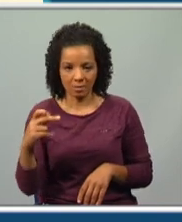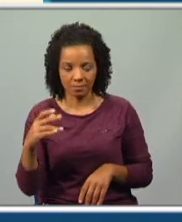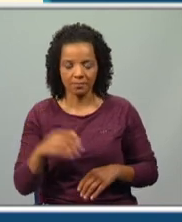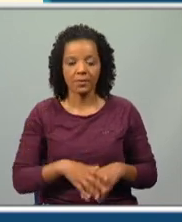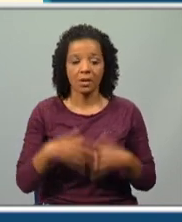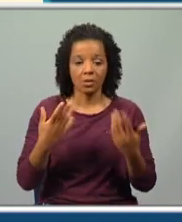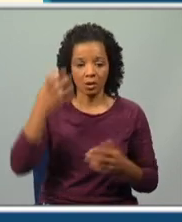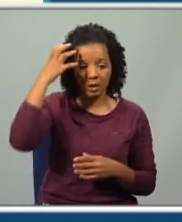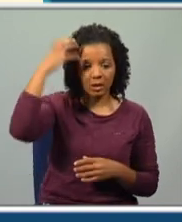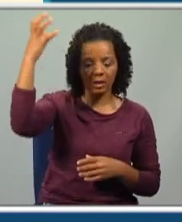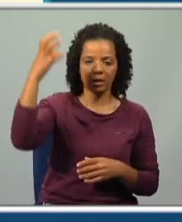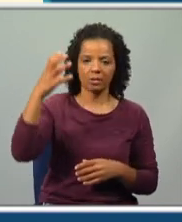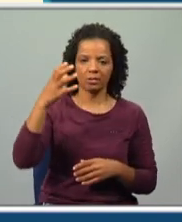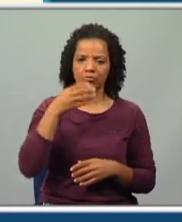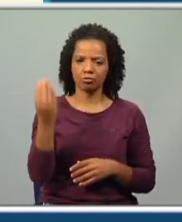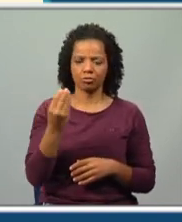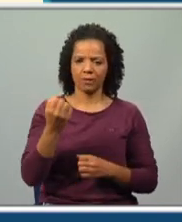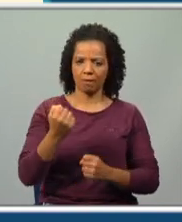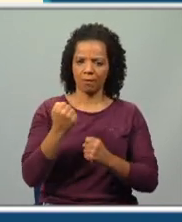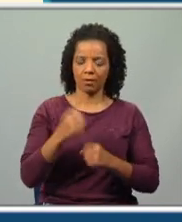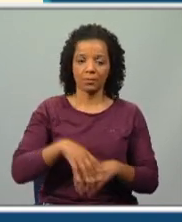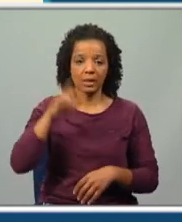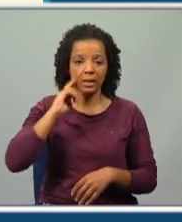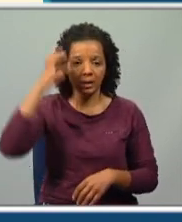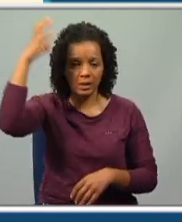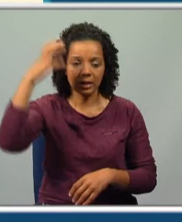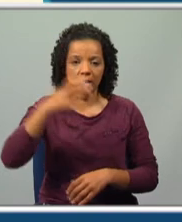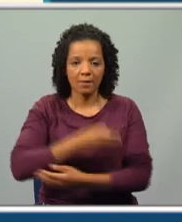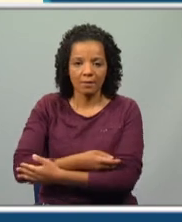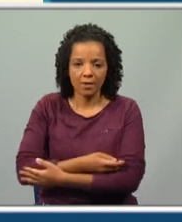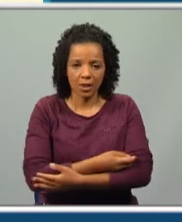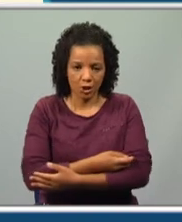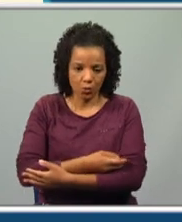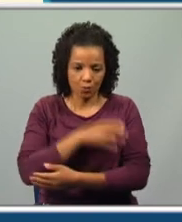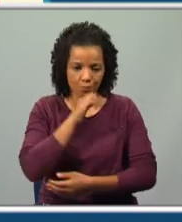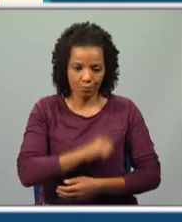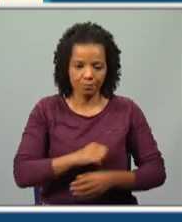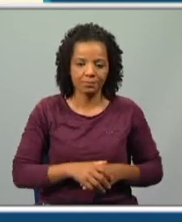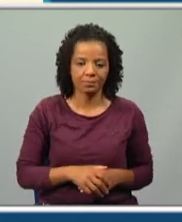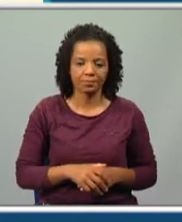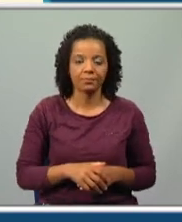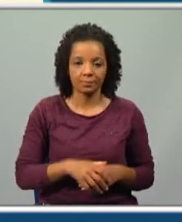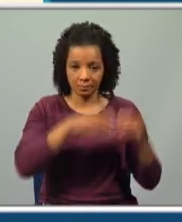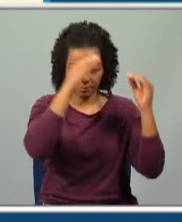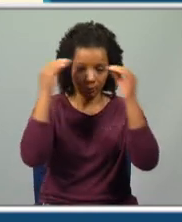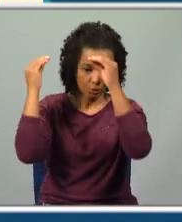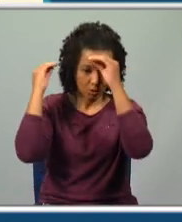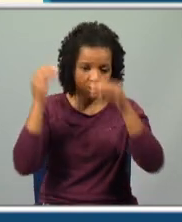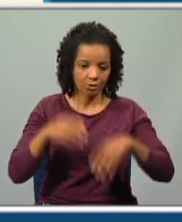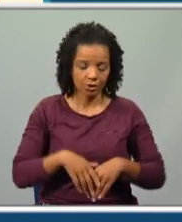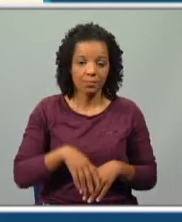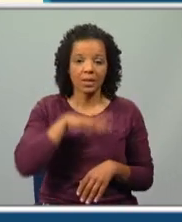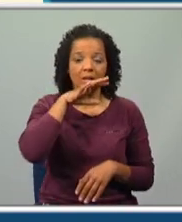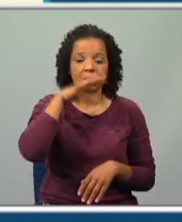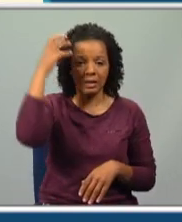temos o rei, moço e valente, a rainha e um filhinho. Portanto, são estas as personagens. Mas repara que o